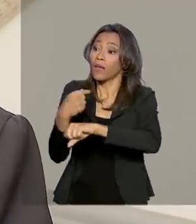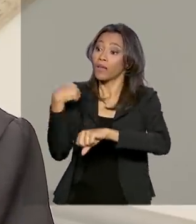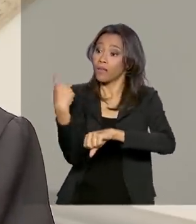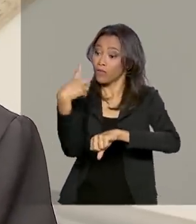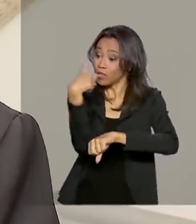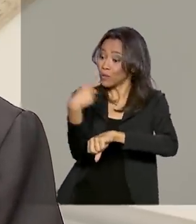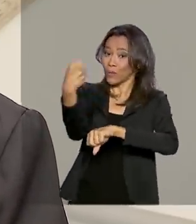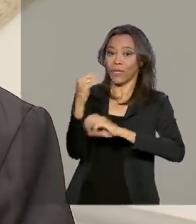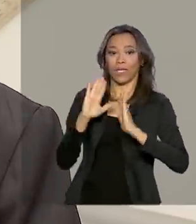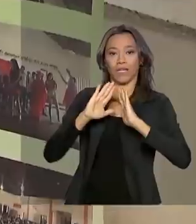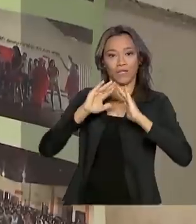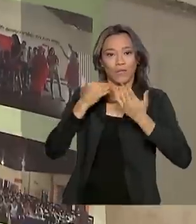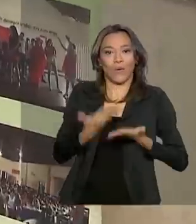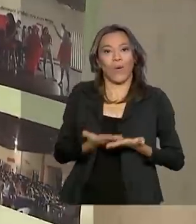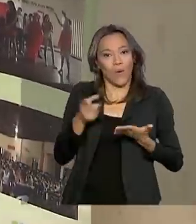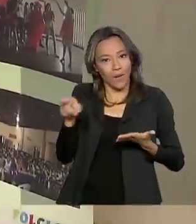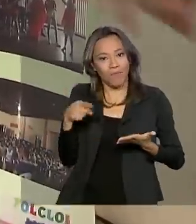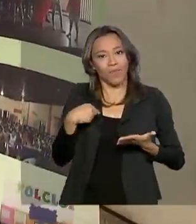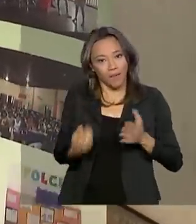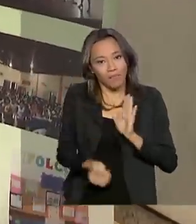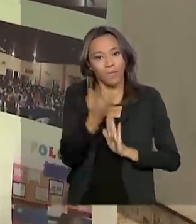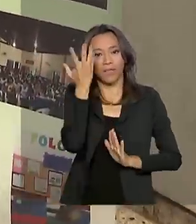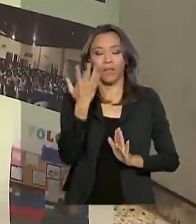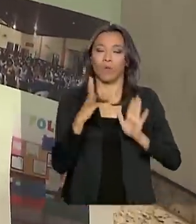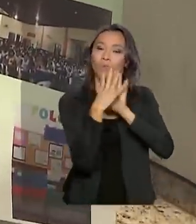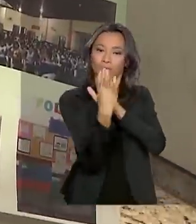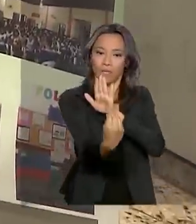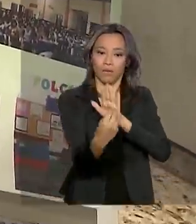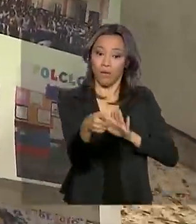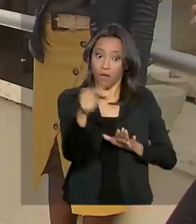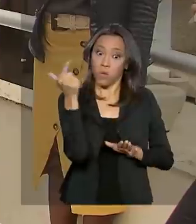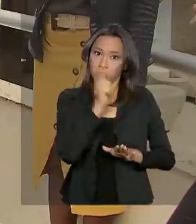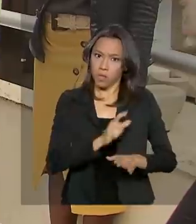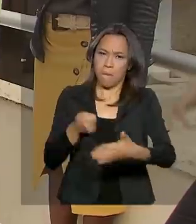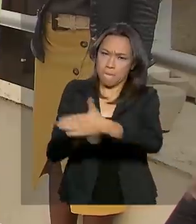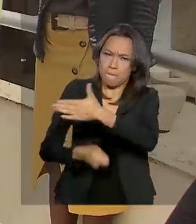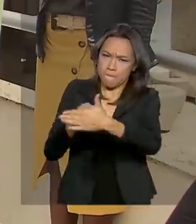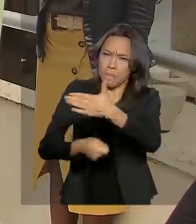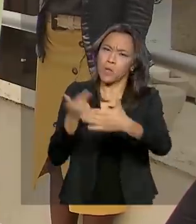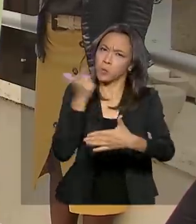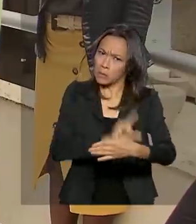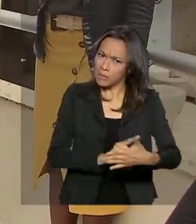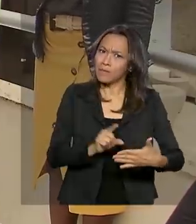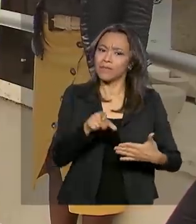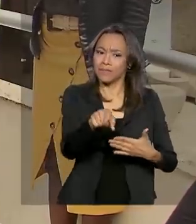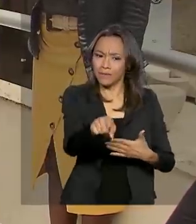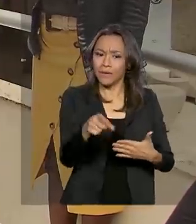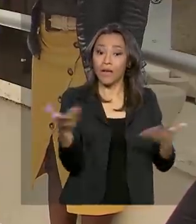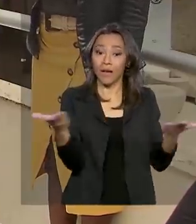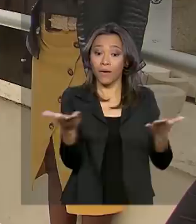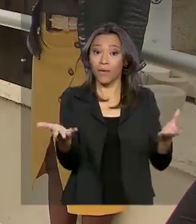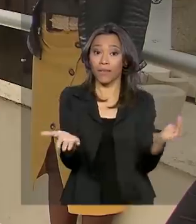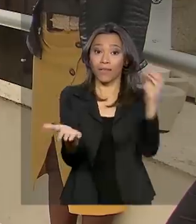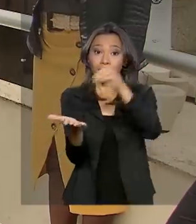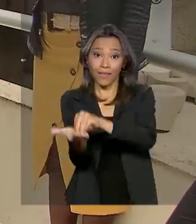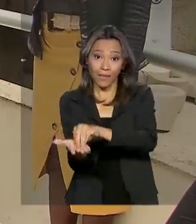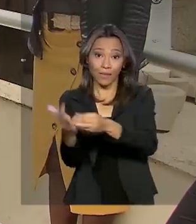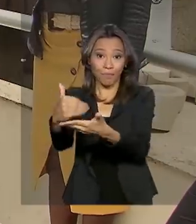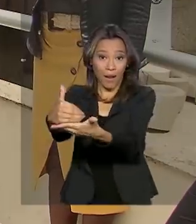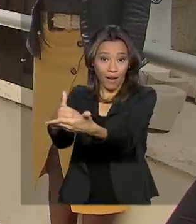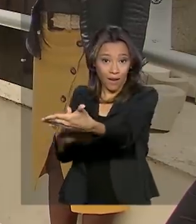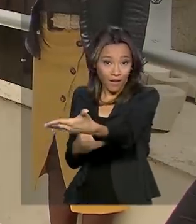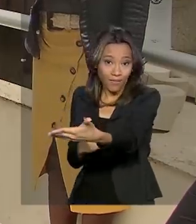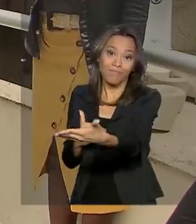dessas escolas selecionadas. A persistência da diretora deu certo. Agora, ao fazer parte do projeto piloto, ela